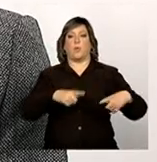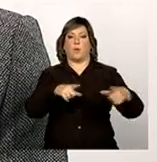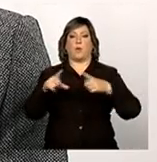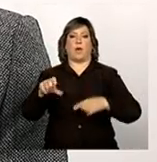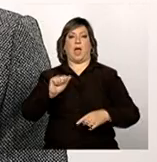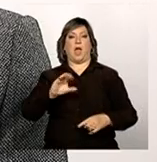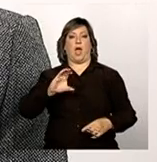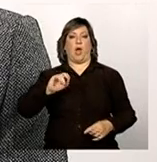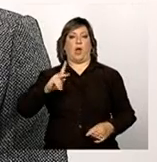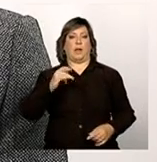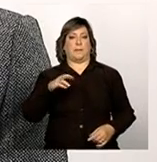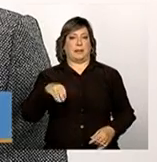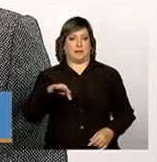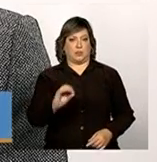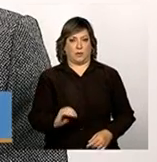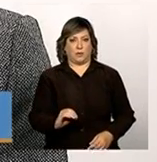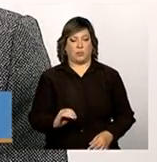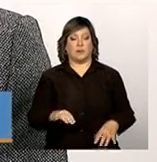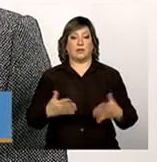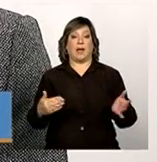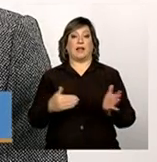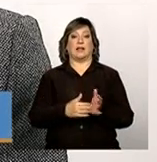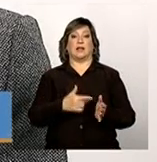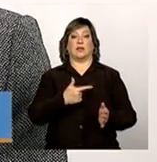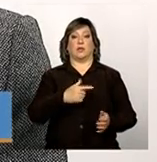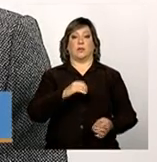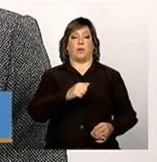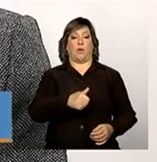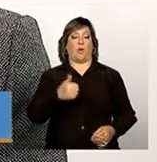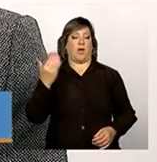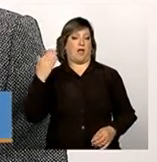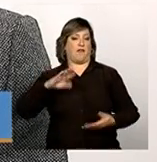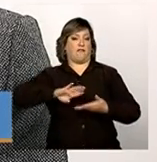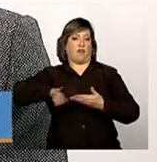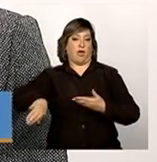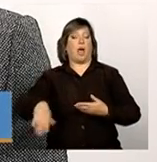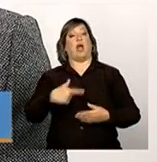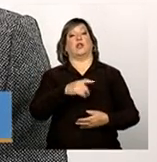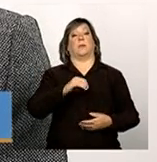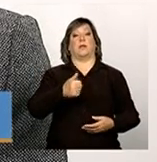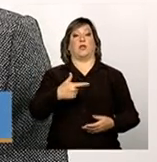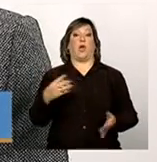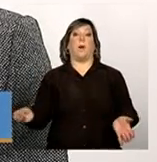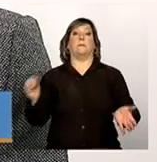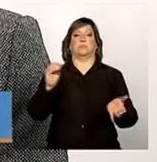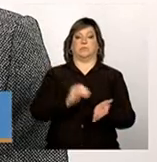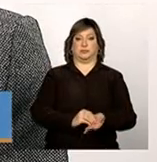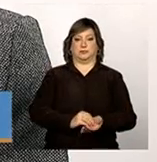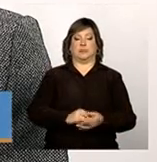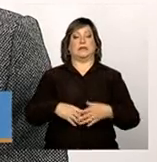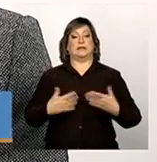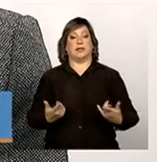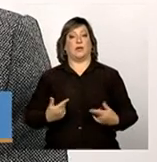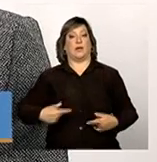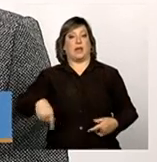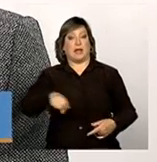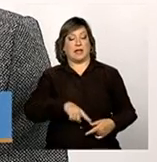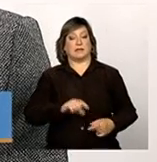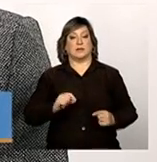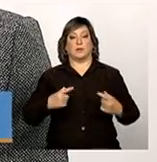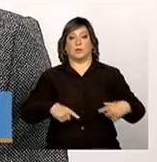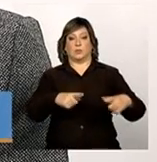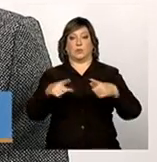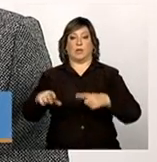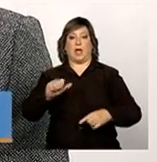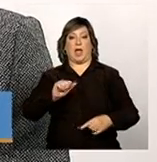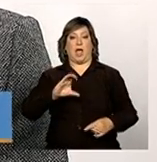2011, essas unidades estavam fora do censo, em 2012, elas foram incluídas. As unidades de acolhimento, para todos